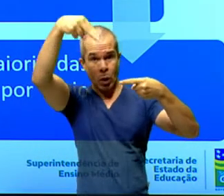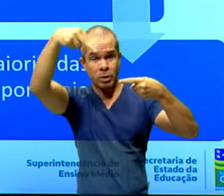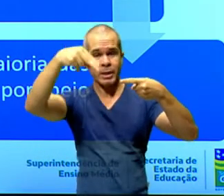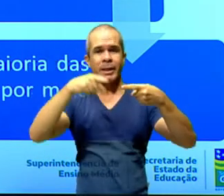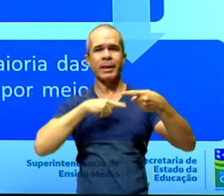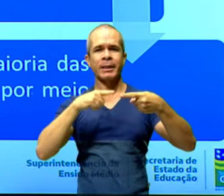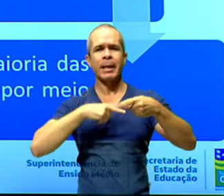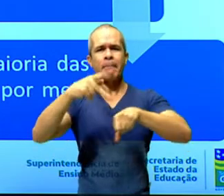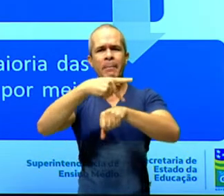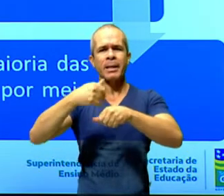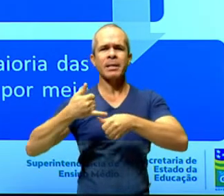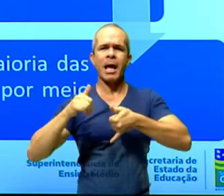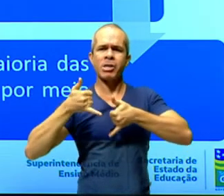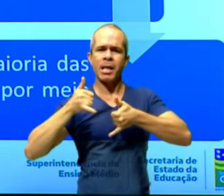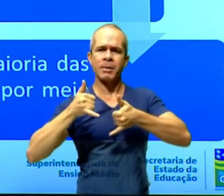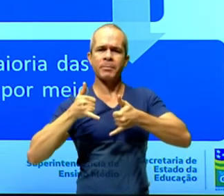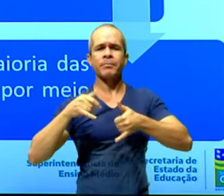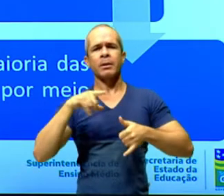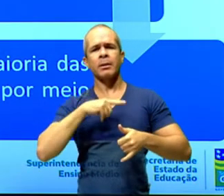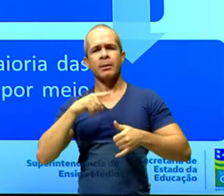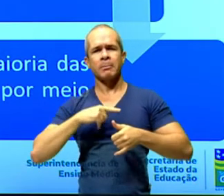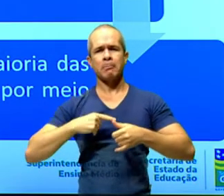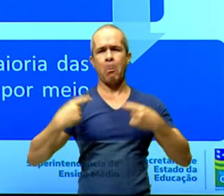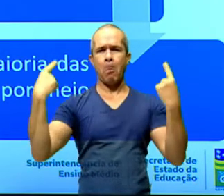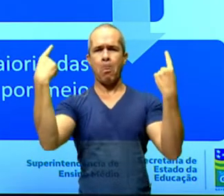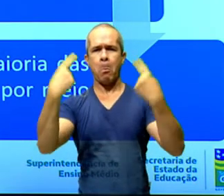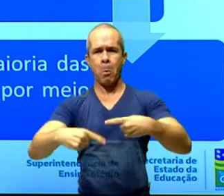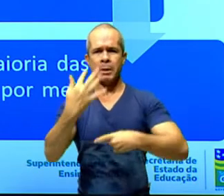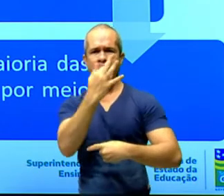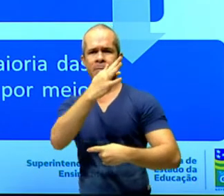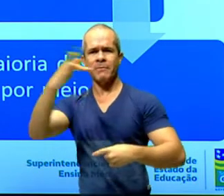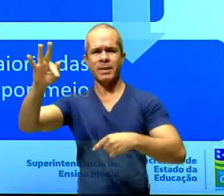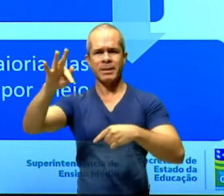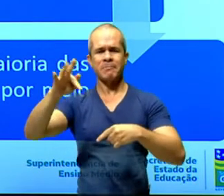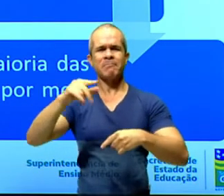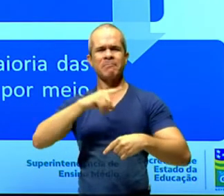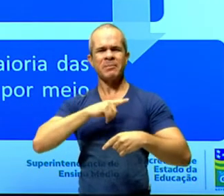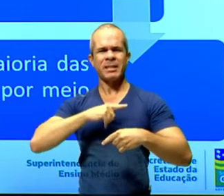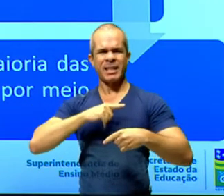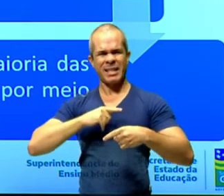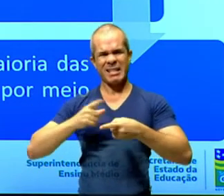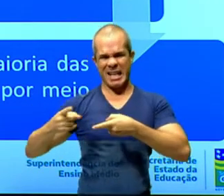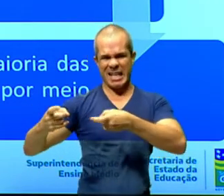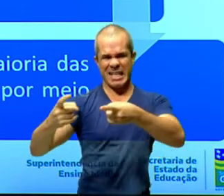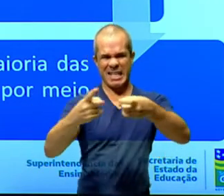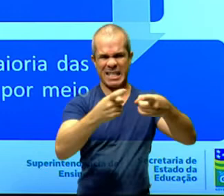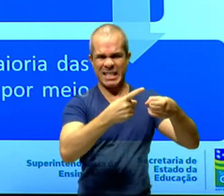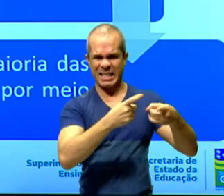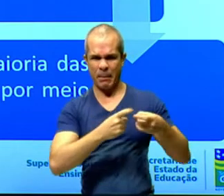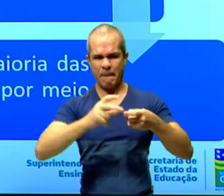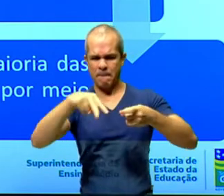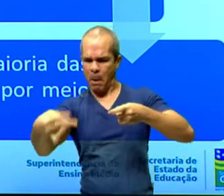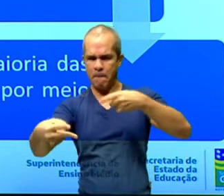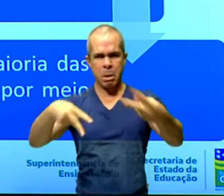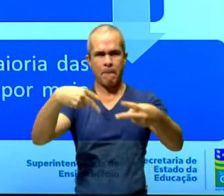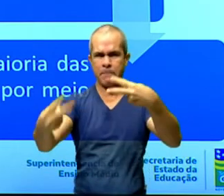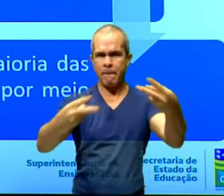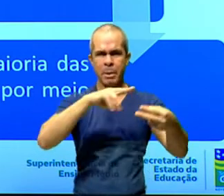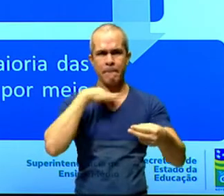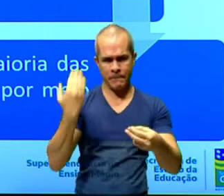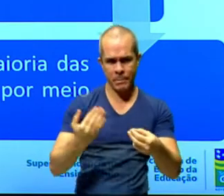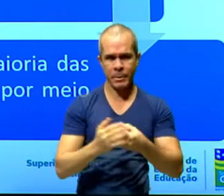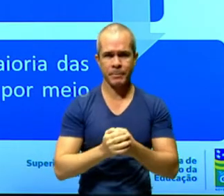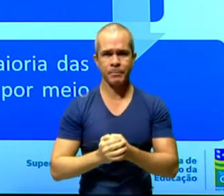Argélia, por exemplo, que enfrentou a França em uma guerra sangrenta. Na África portuguesa, dois